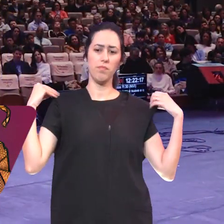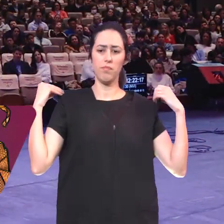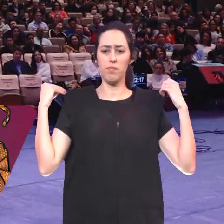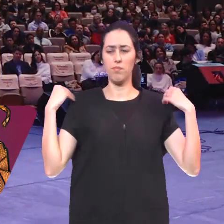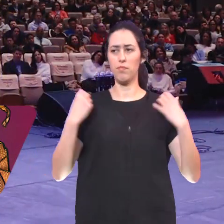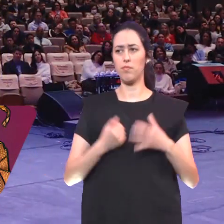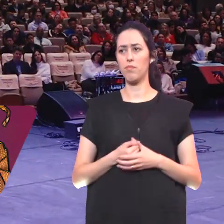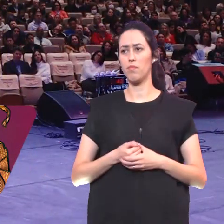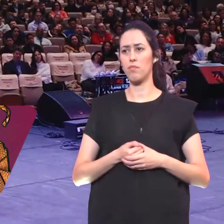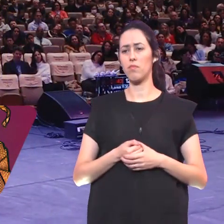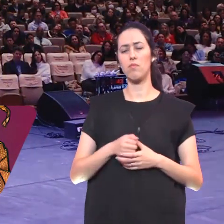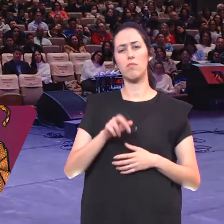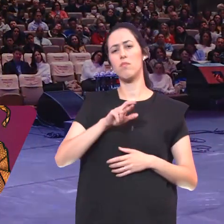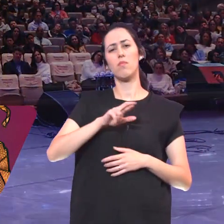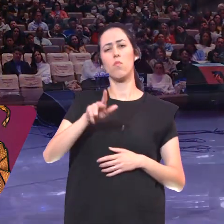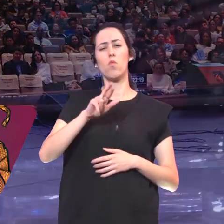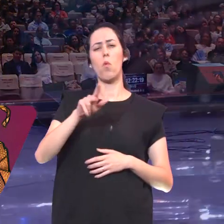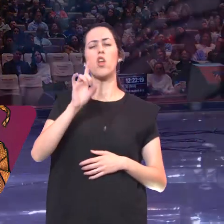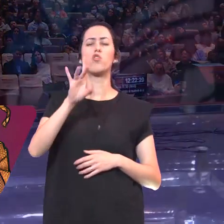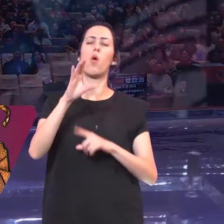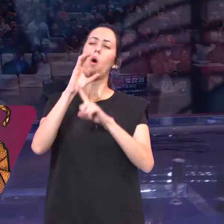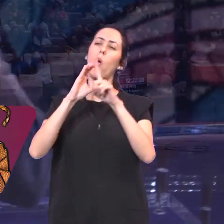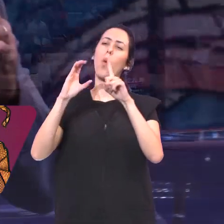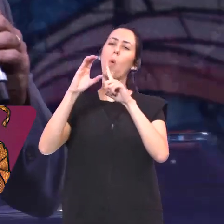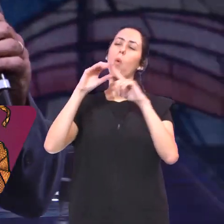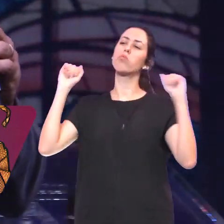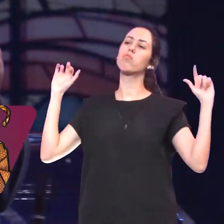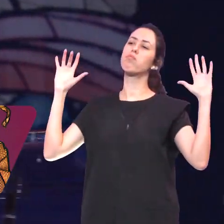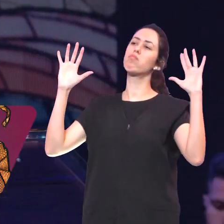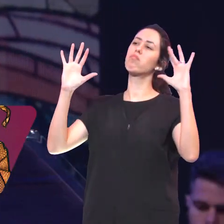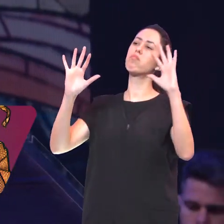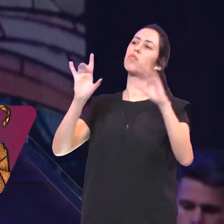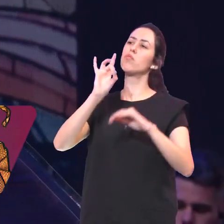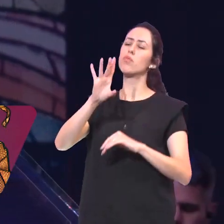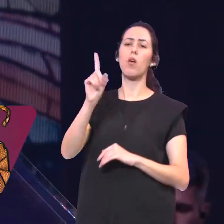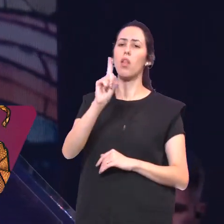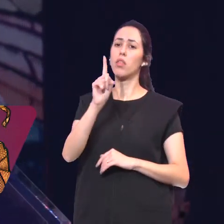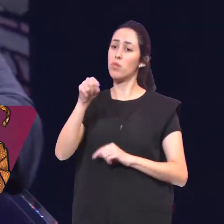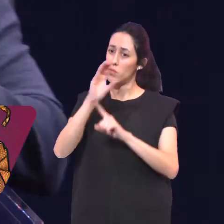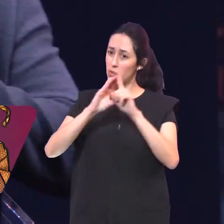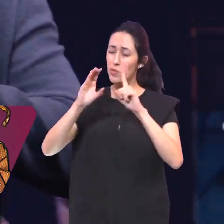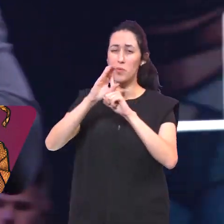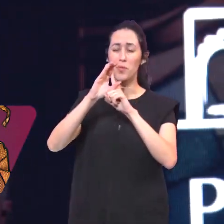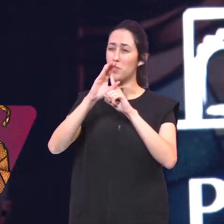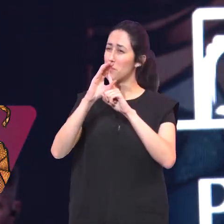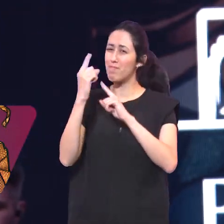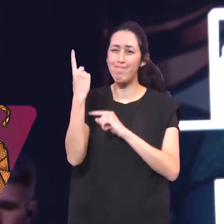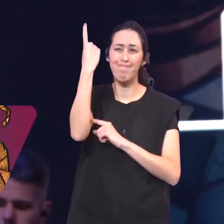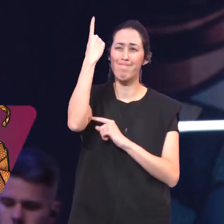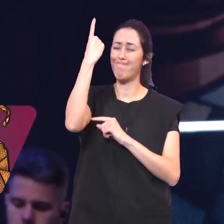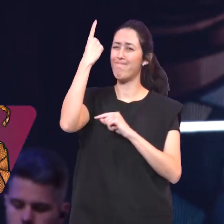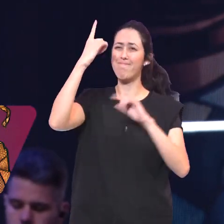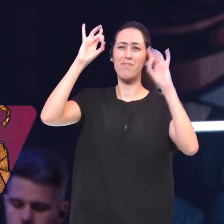Não é mais um culto É oculto Porque o Senhor Está aqui